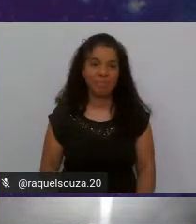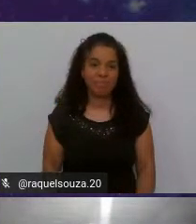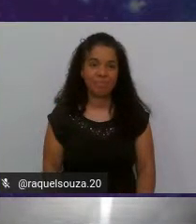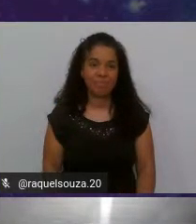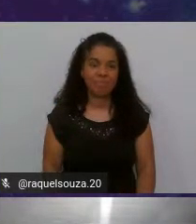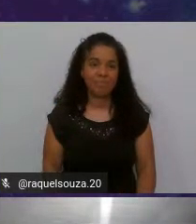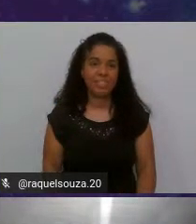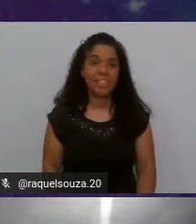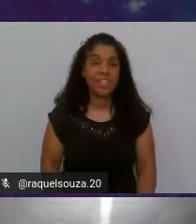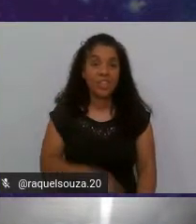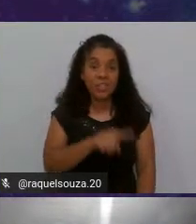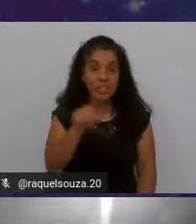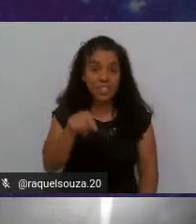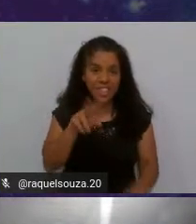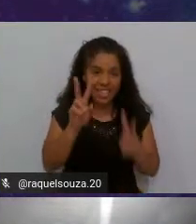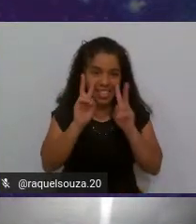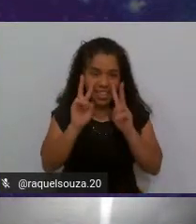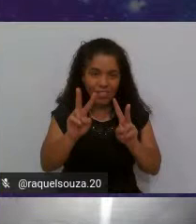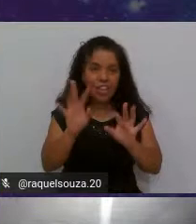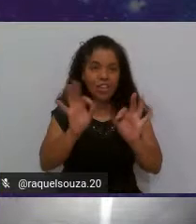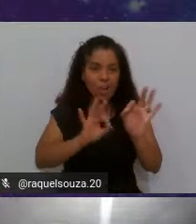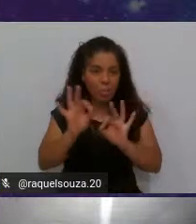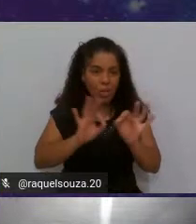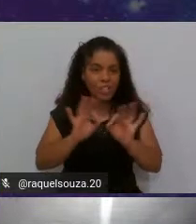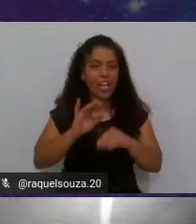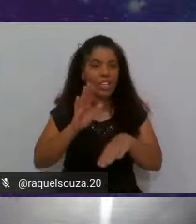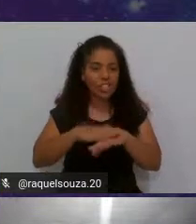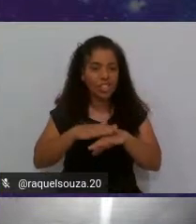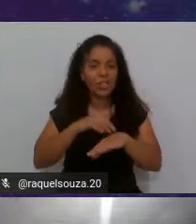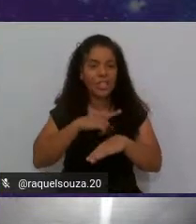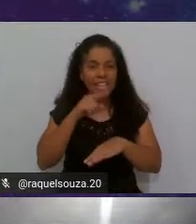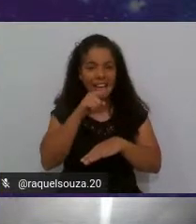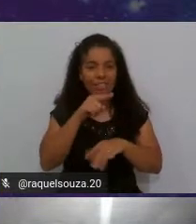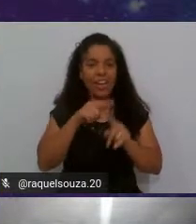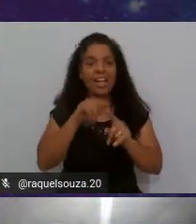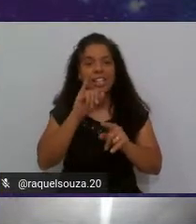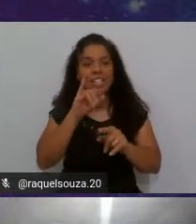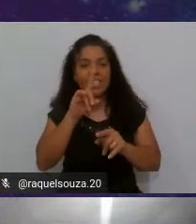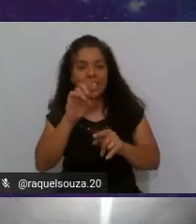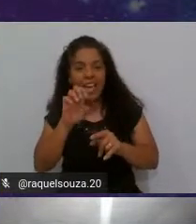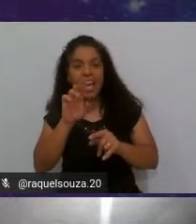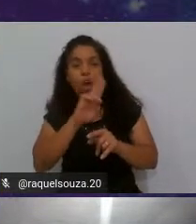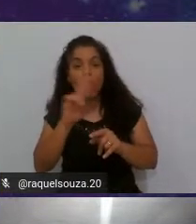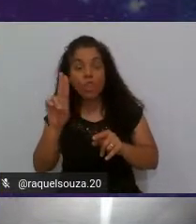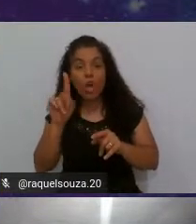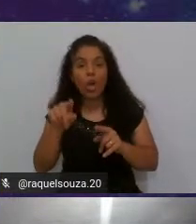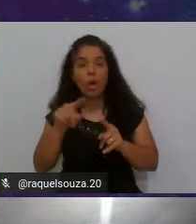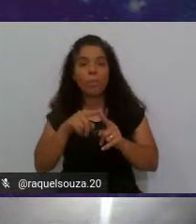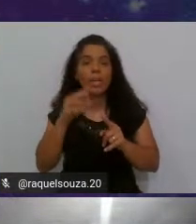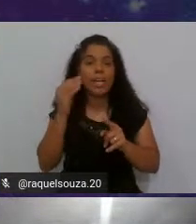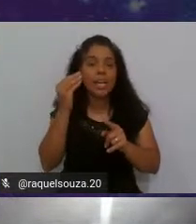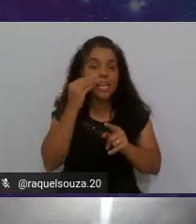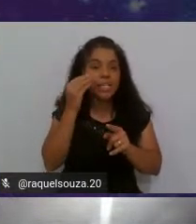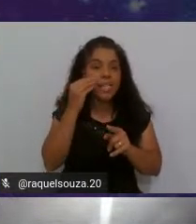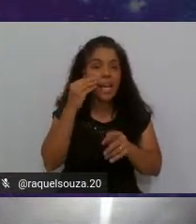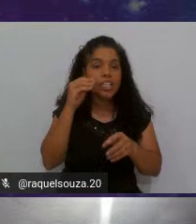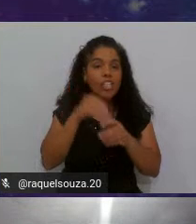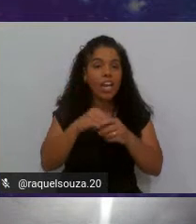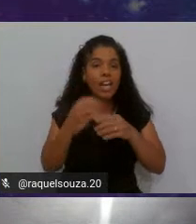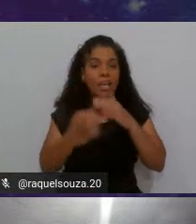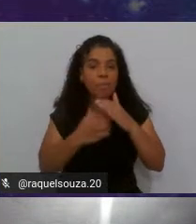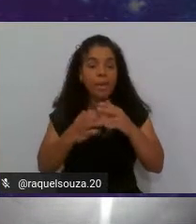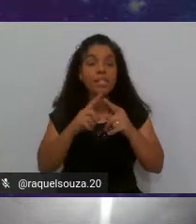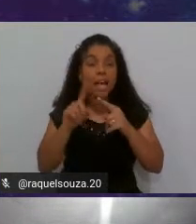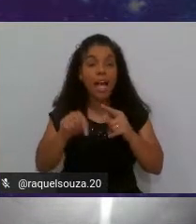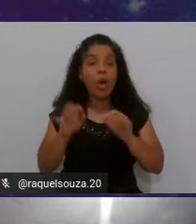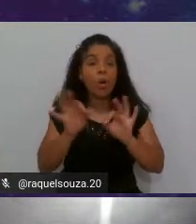vocês viram que o projetinho que estava lá na IDE o nome dele é teste empresa é um